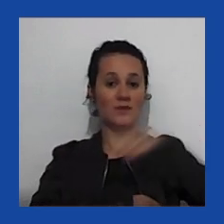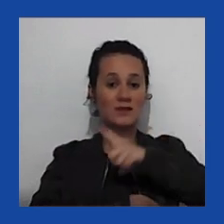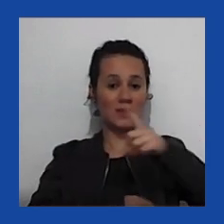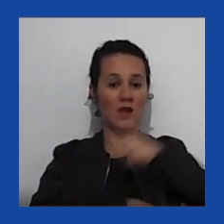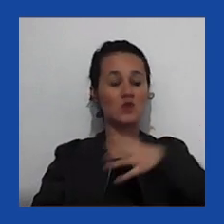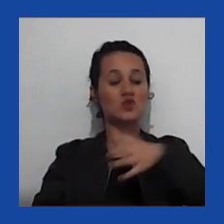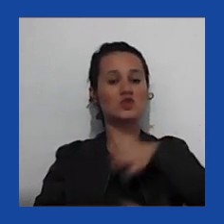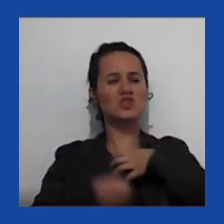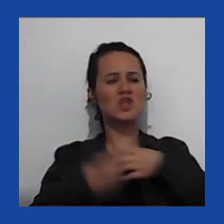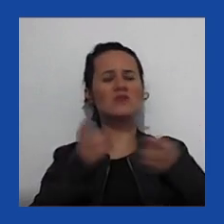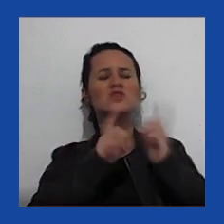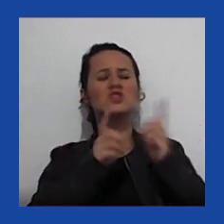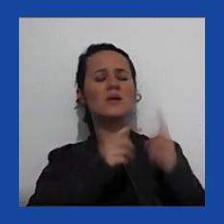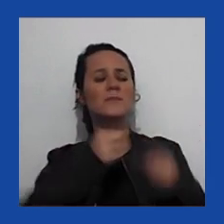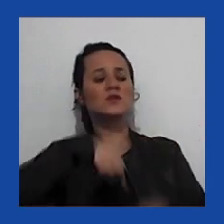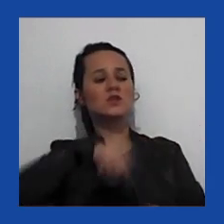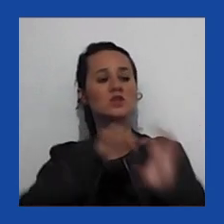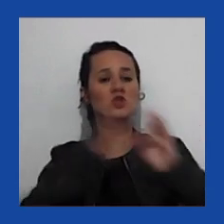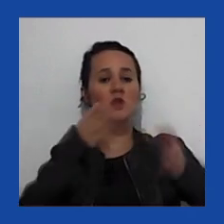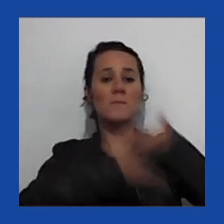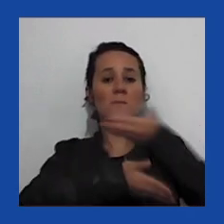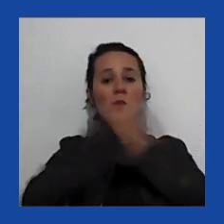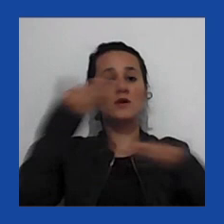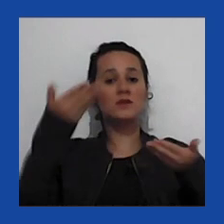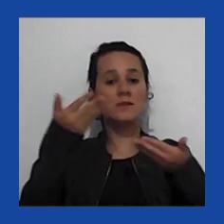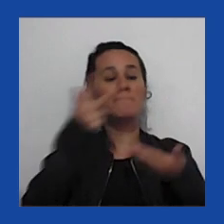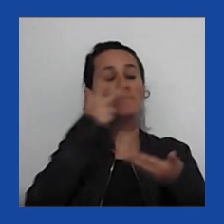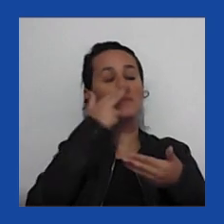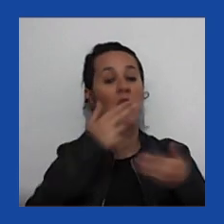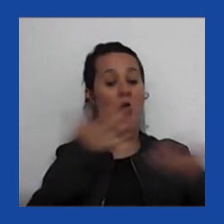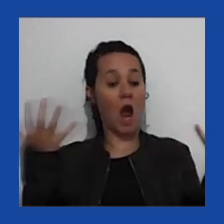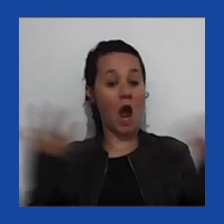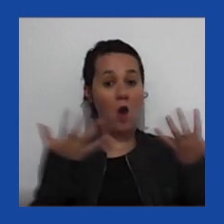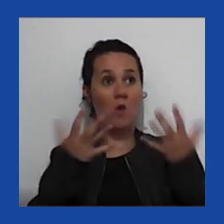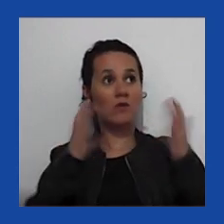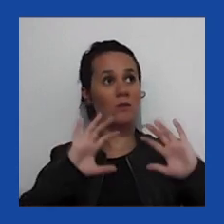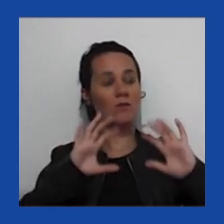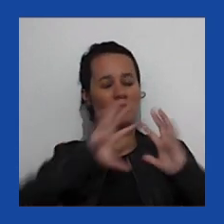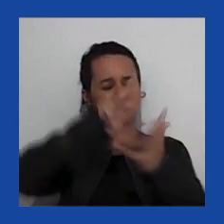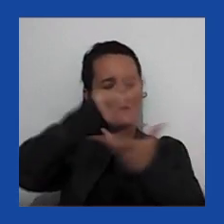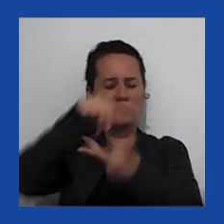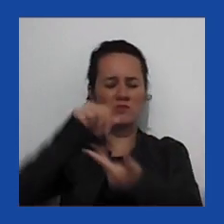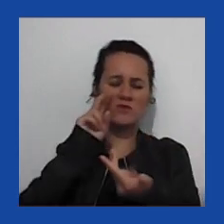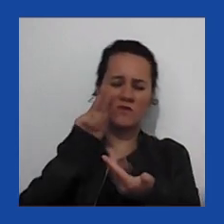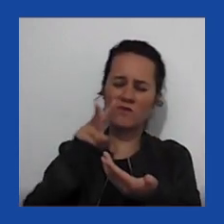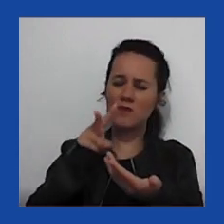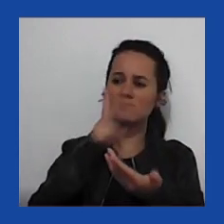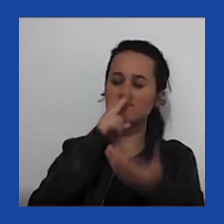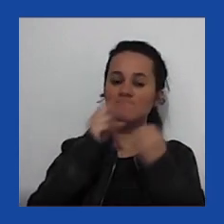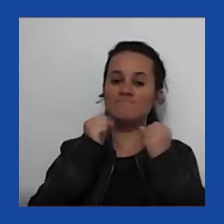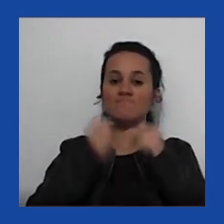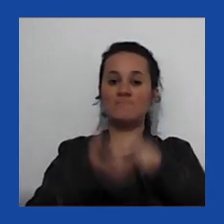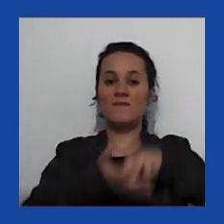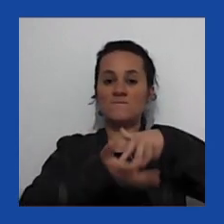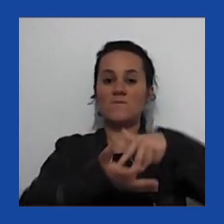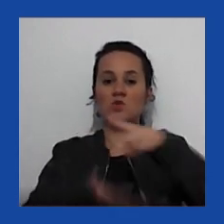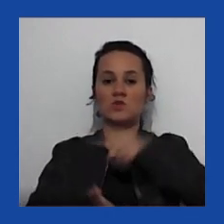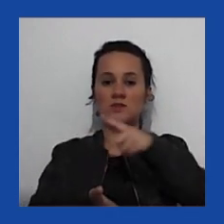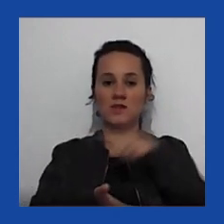desdemocratização é mais forte no mundo atual do que a dinâmica de democratização.